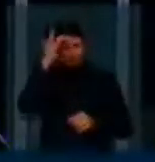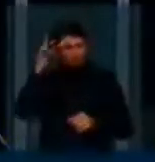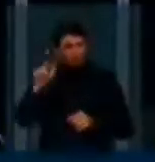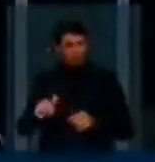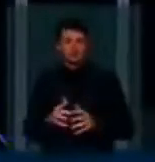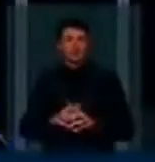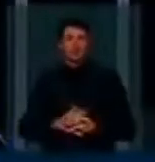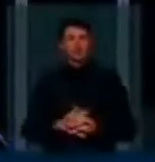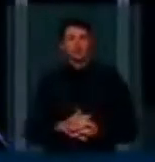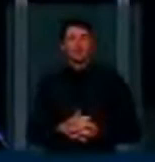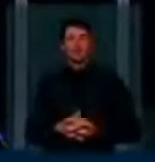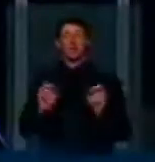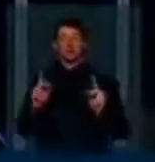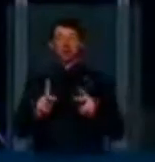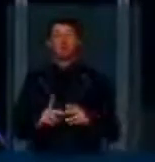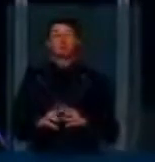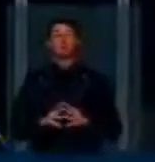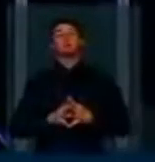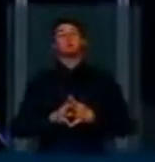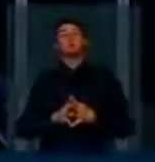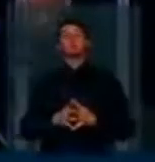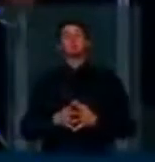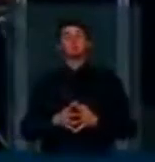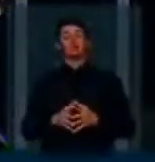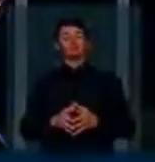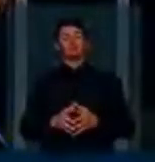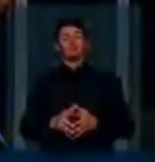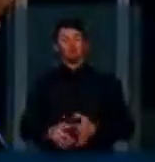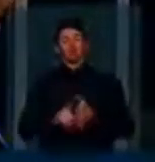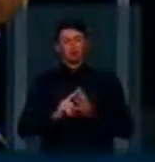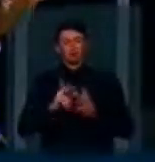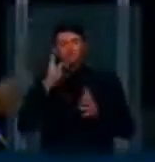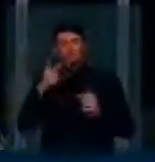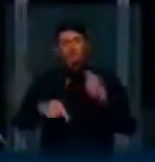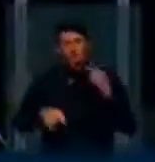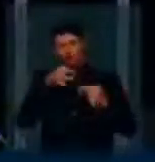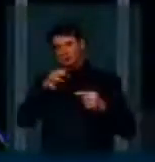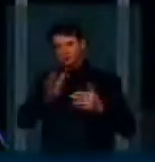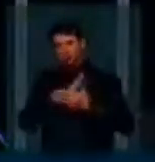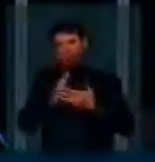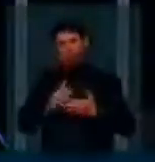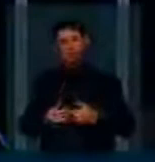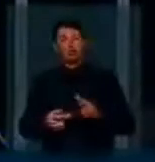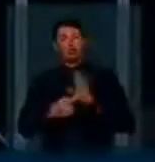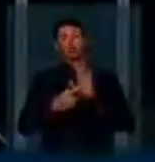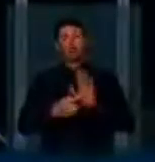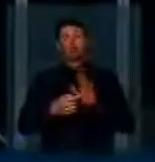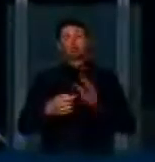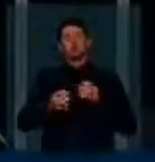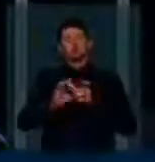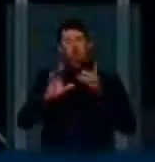Muito bem. Então, eu quero, de antemão, ressalvar essas divergências, me colocar à disposição para dialogar com as bancadas